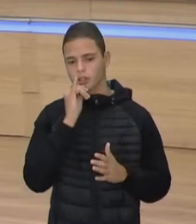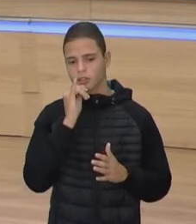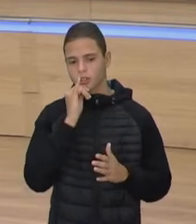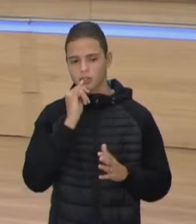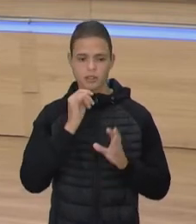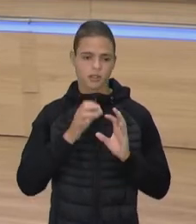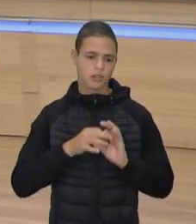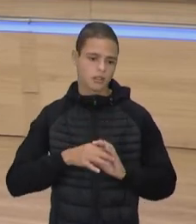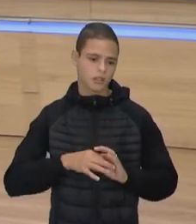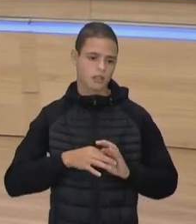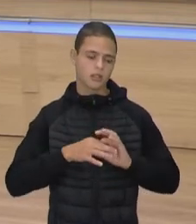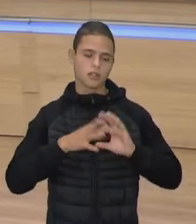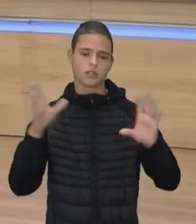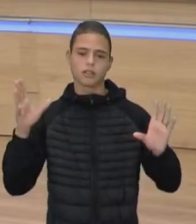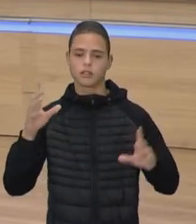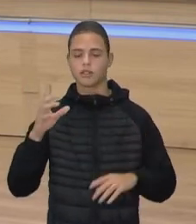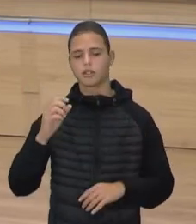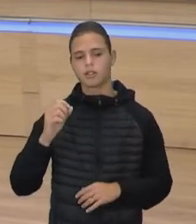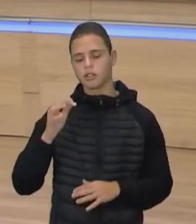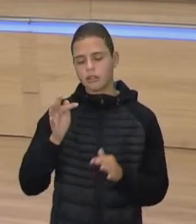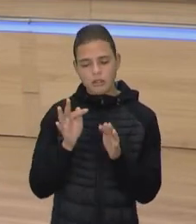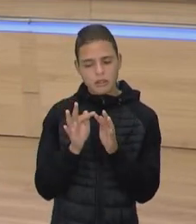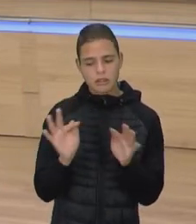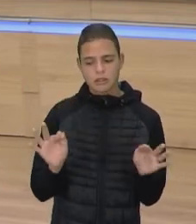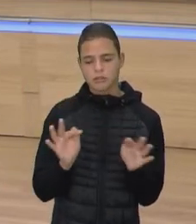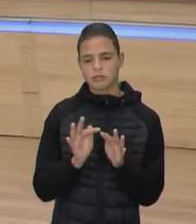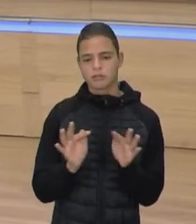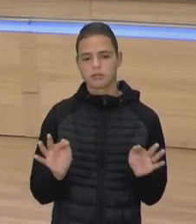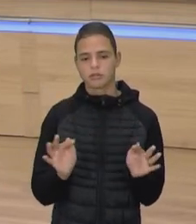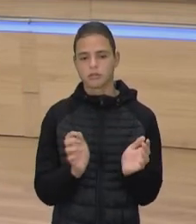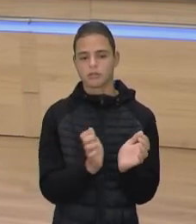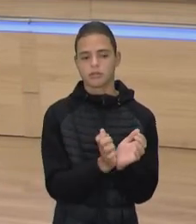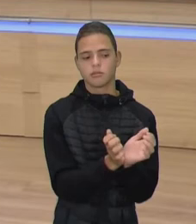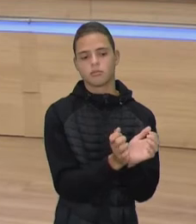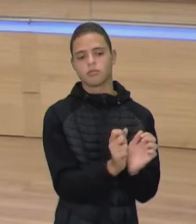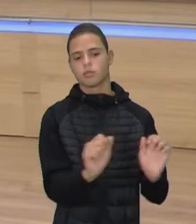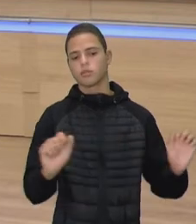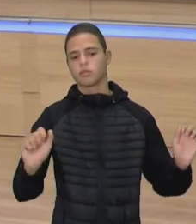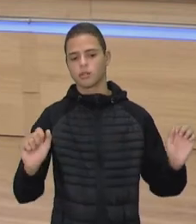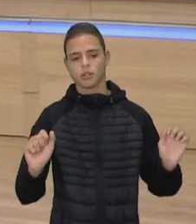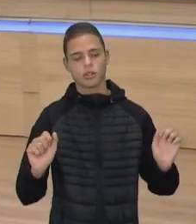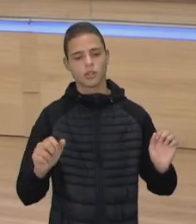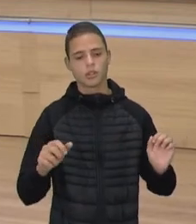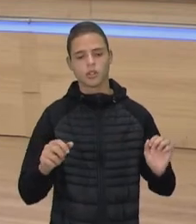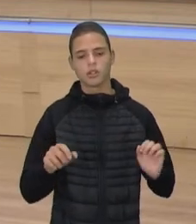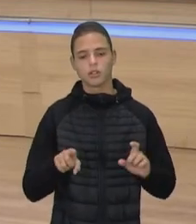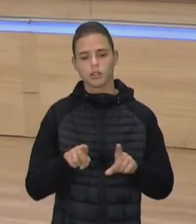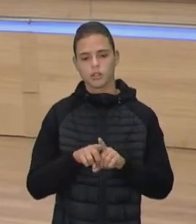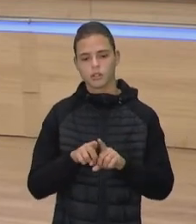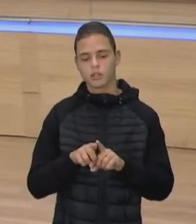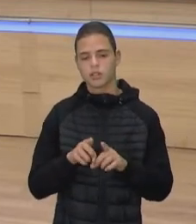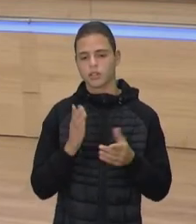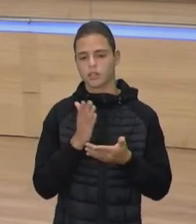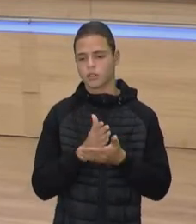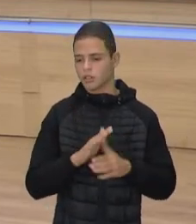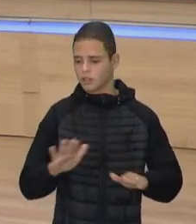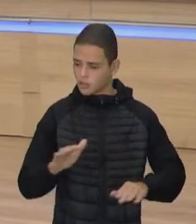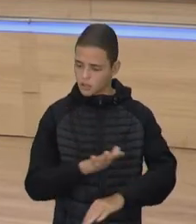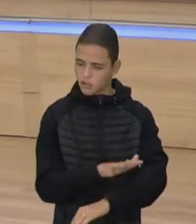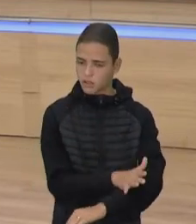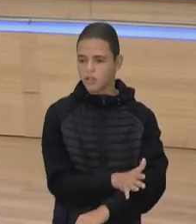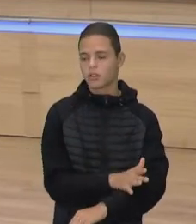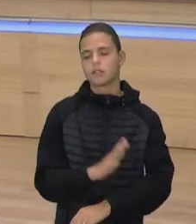libertação simples dos escravizados e, com isso, o fim do racismo. Muito pelo